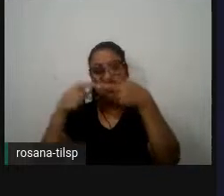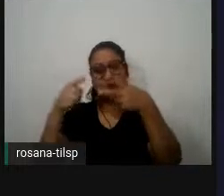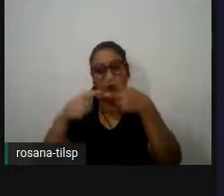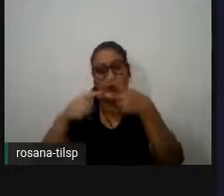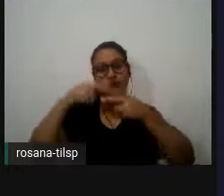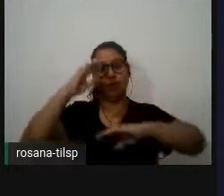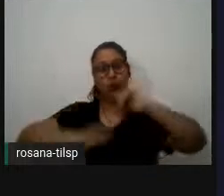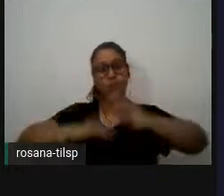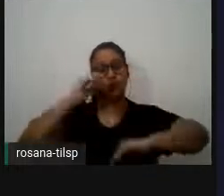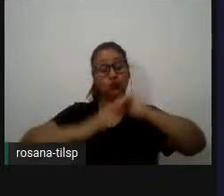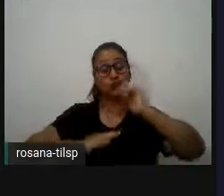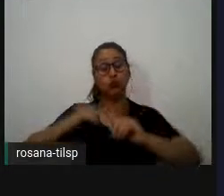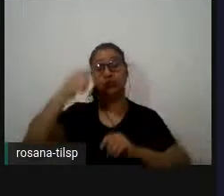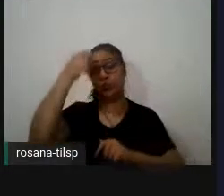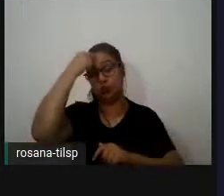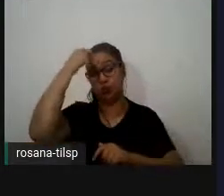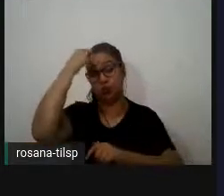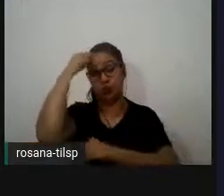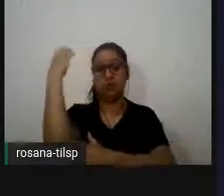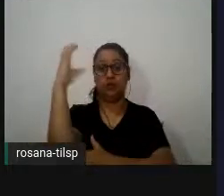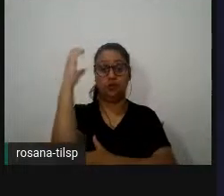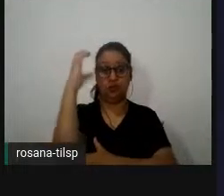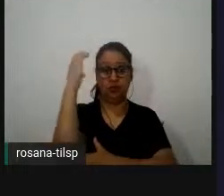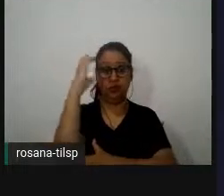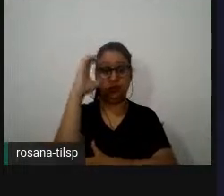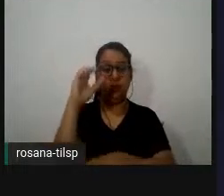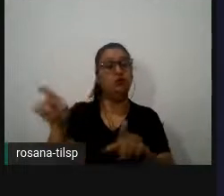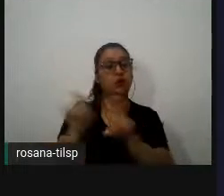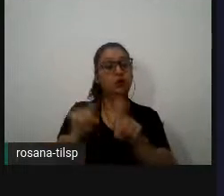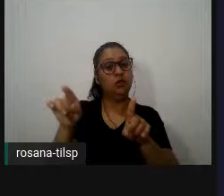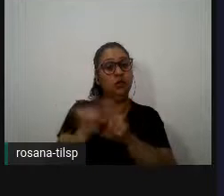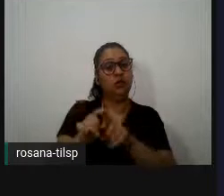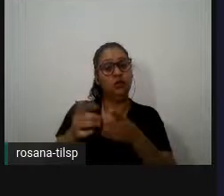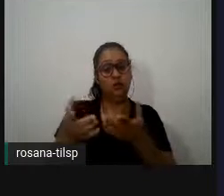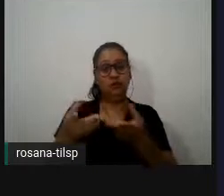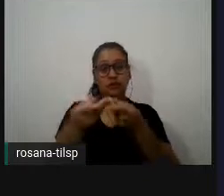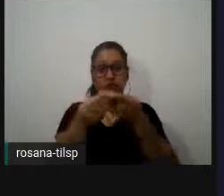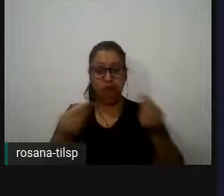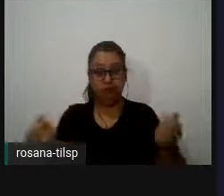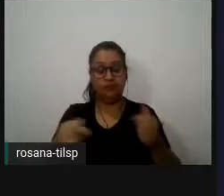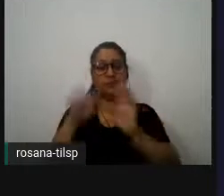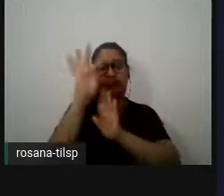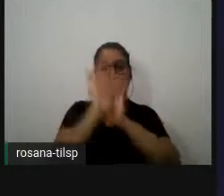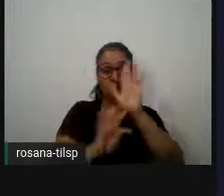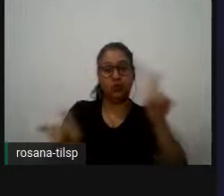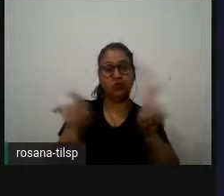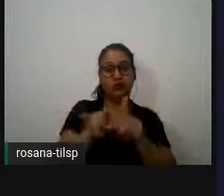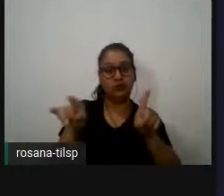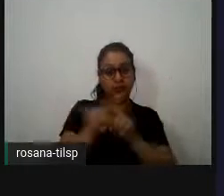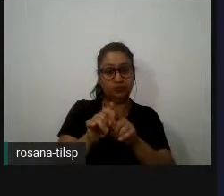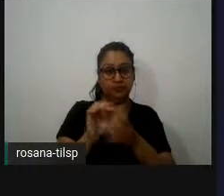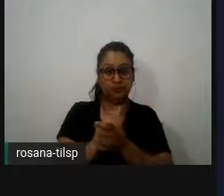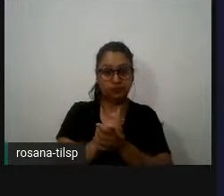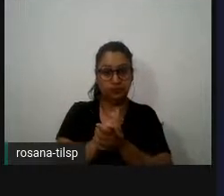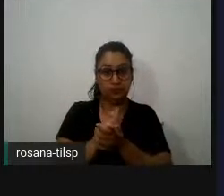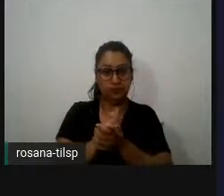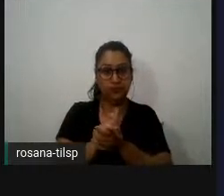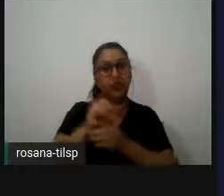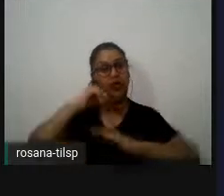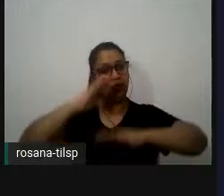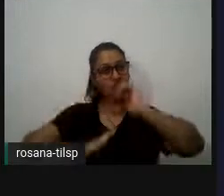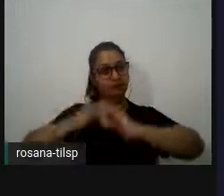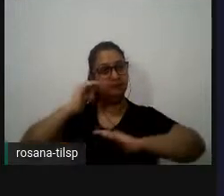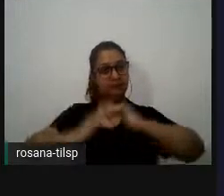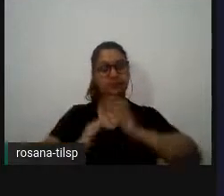conhecimento científico se faz nos e pelos textos e a partir dessa construção do